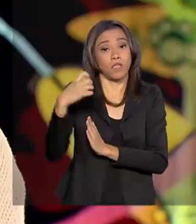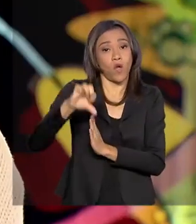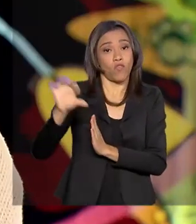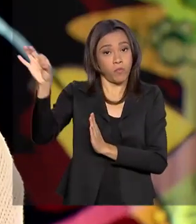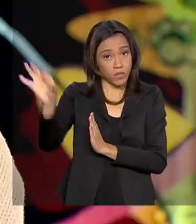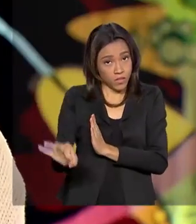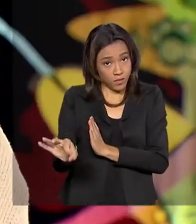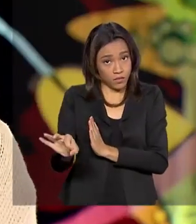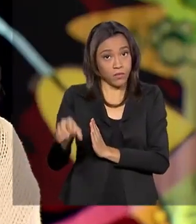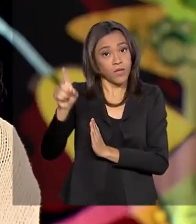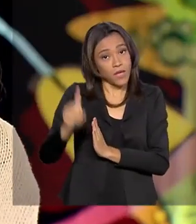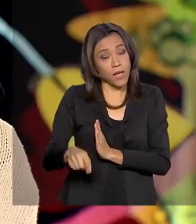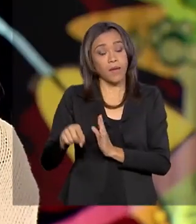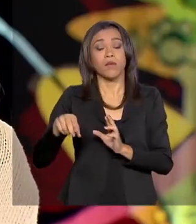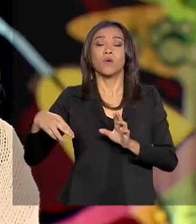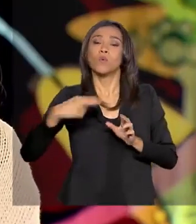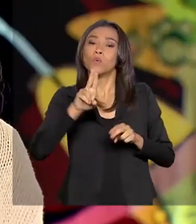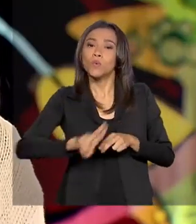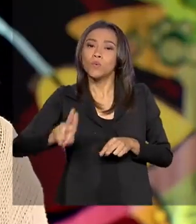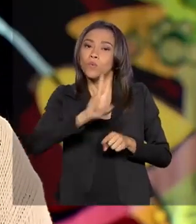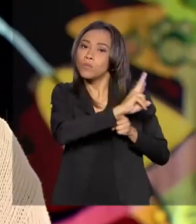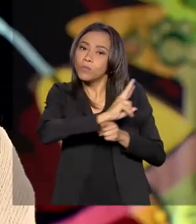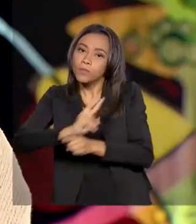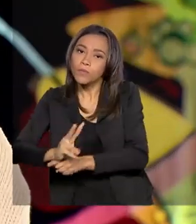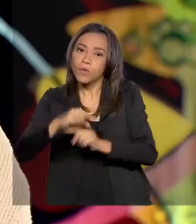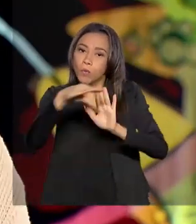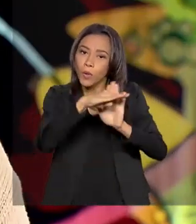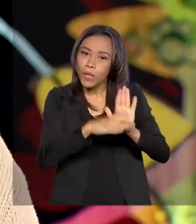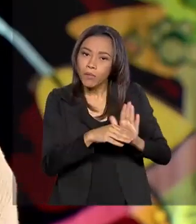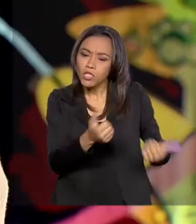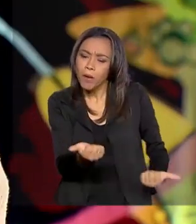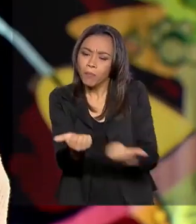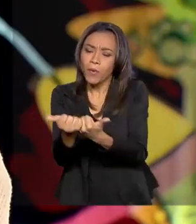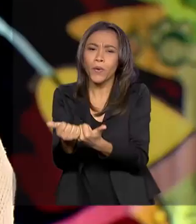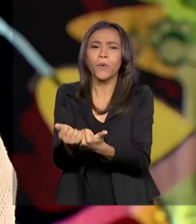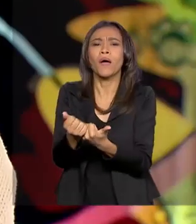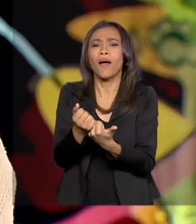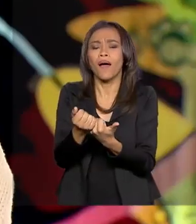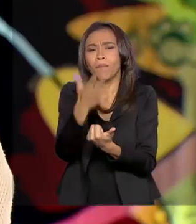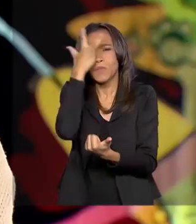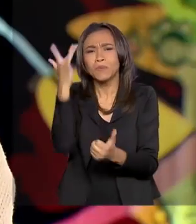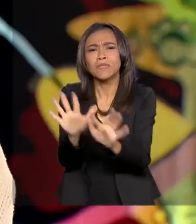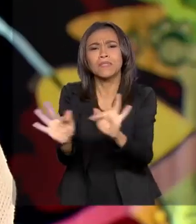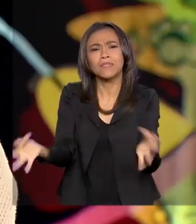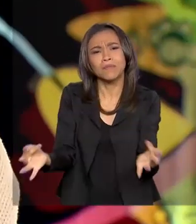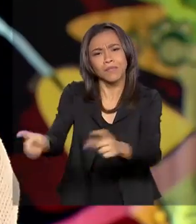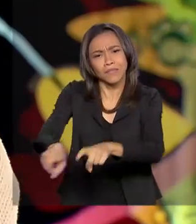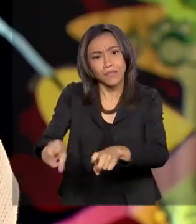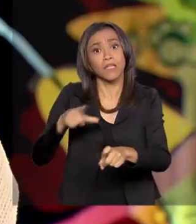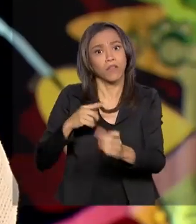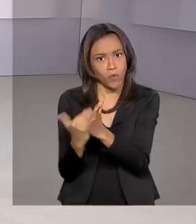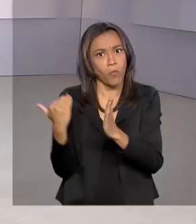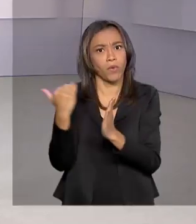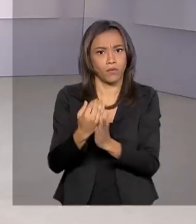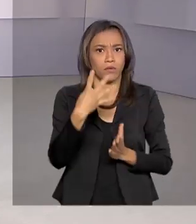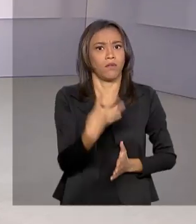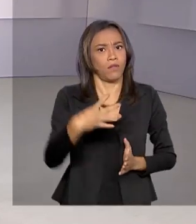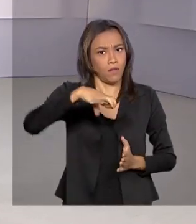parte tomada por meio do Programa Nacional de Apoio ao Médio Produtor Rural teve um crescimento de 49%.